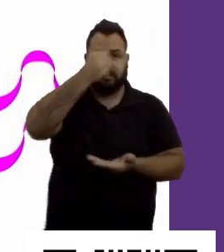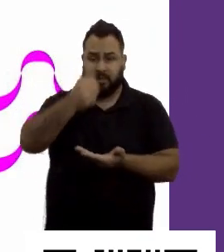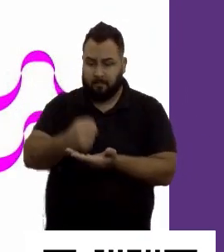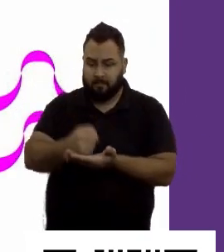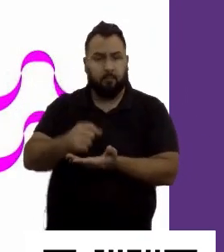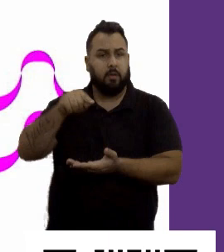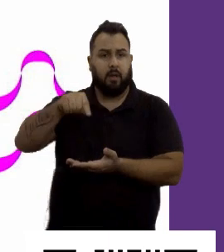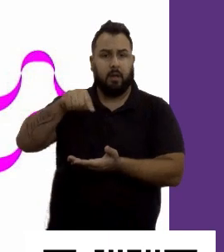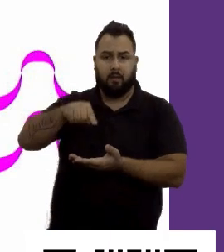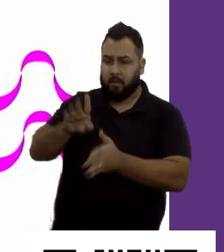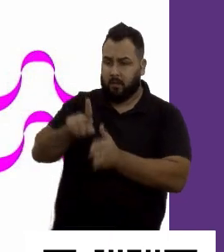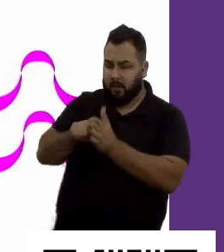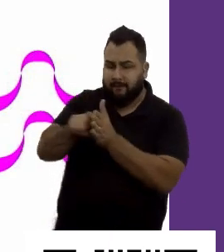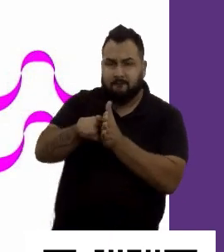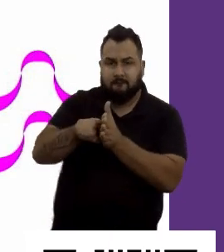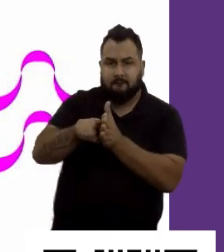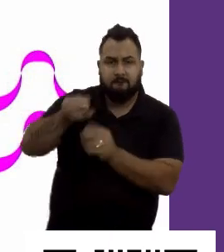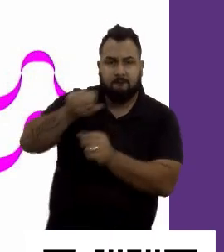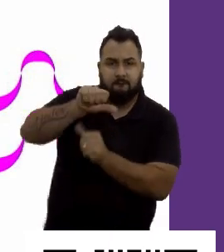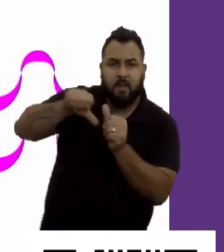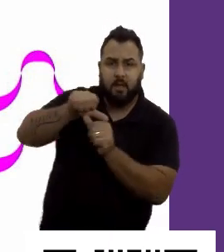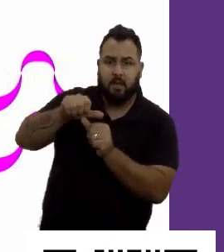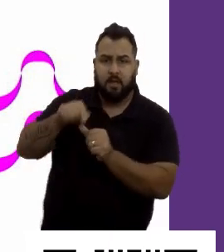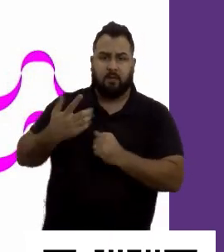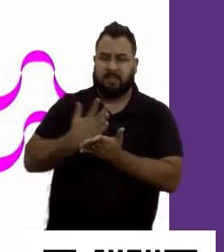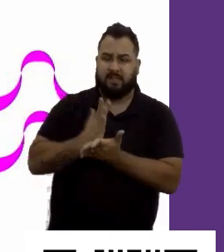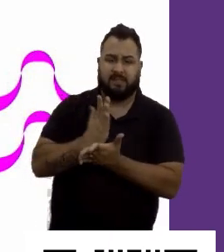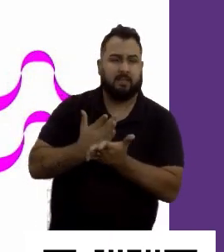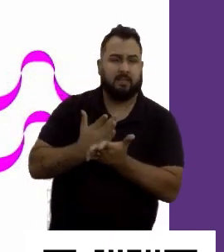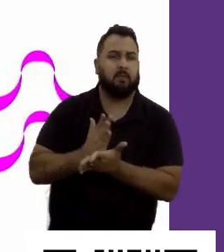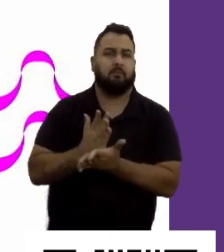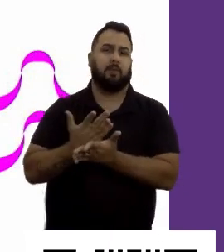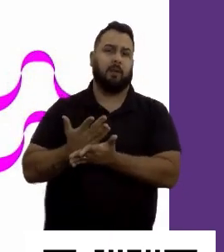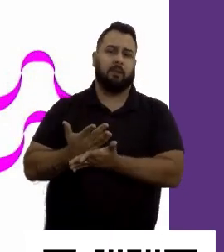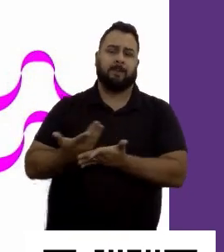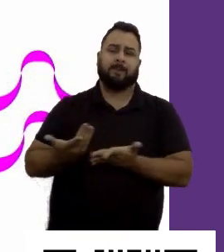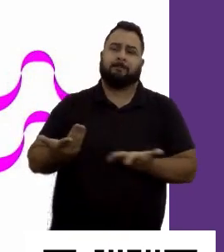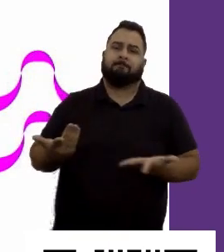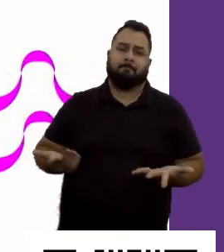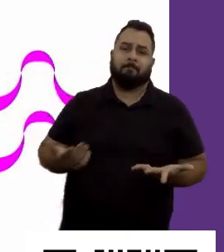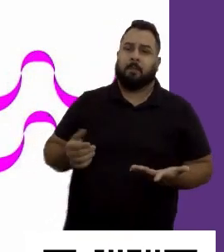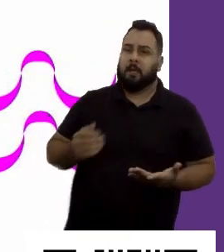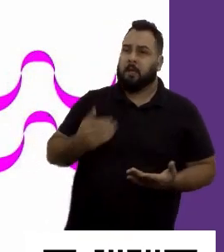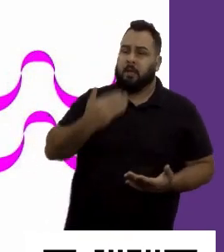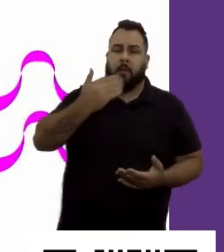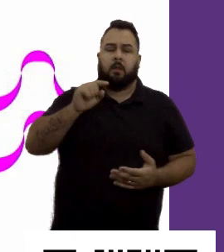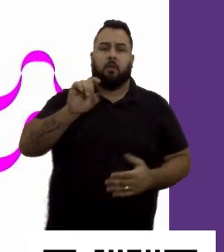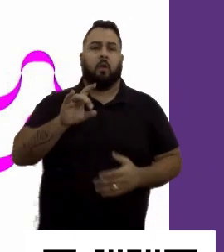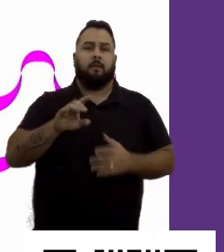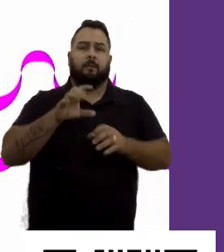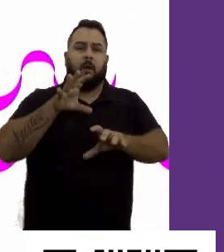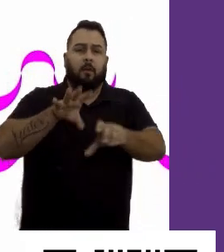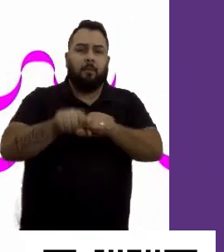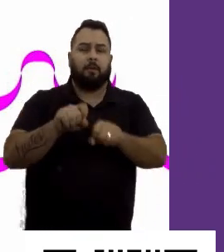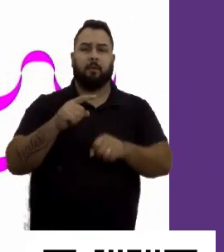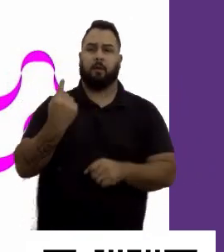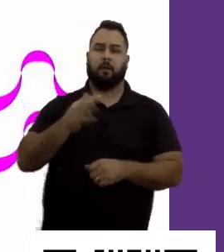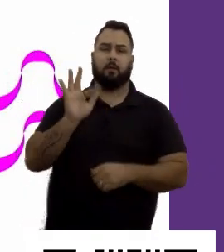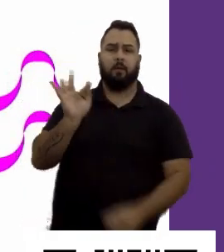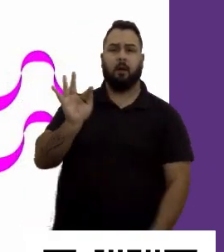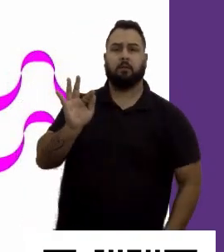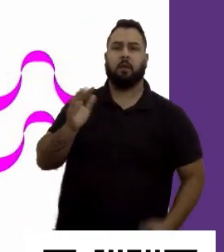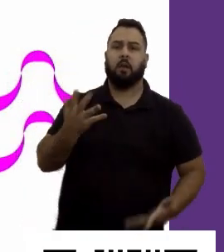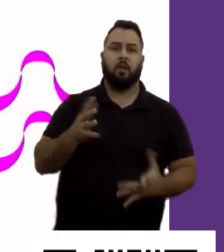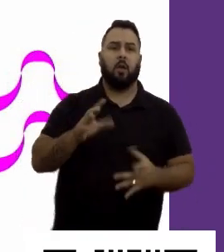determinado cargo, não pede apenas a competência técnica, não pede apenas a nossa formação numa faculdade, não pede apenas a nossa